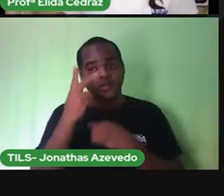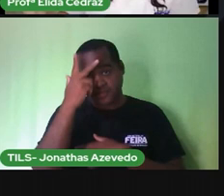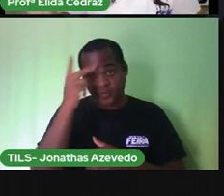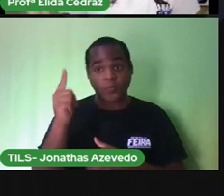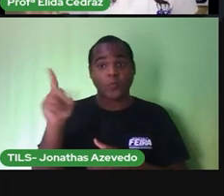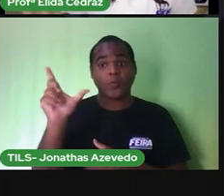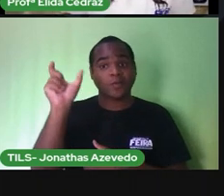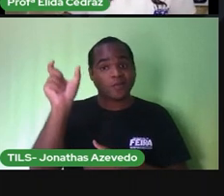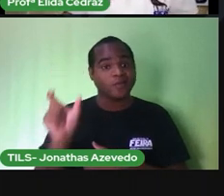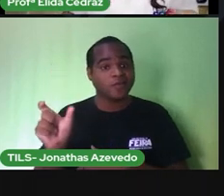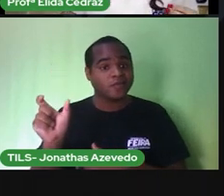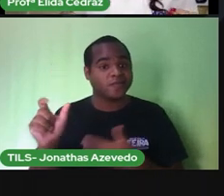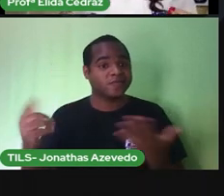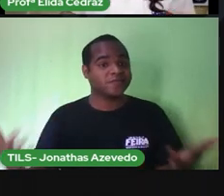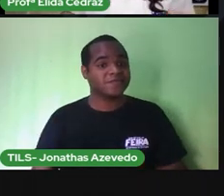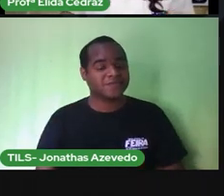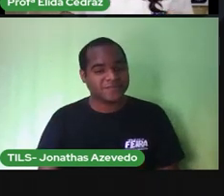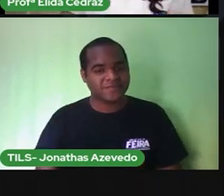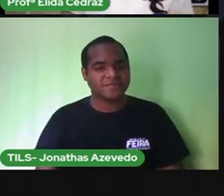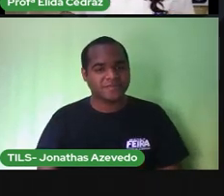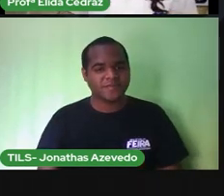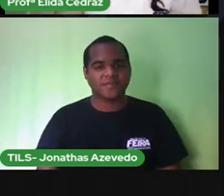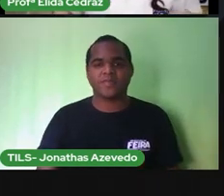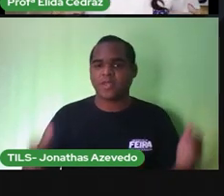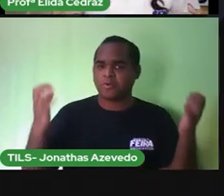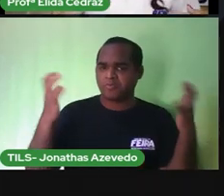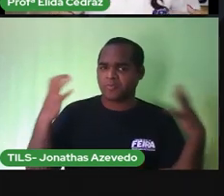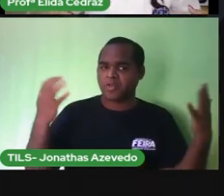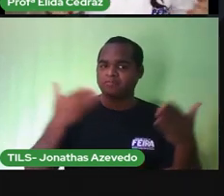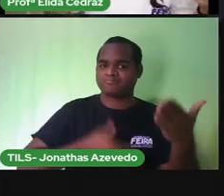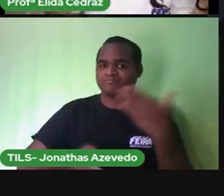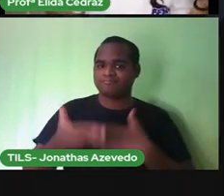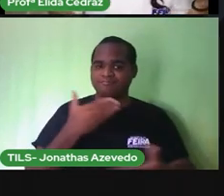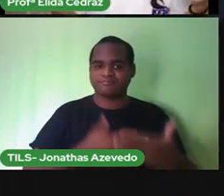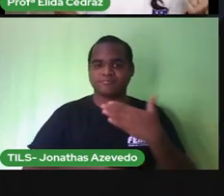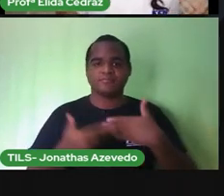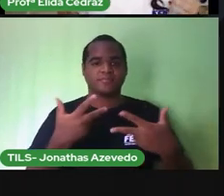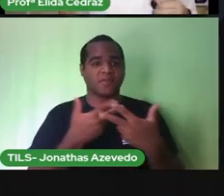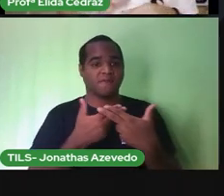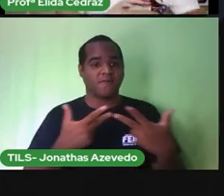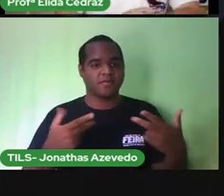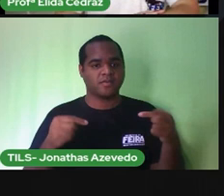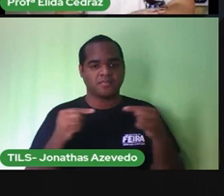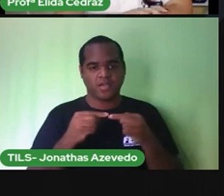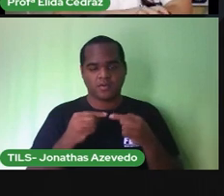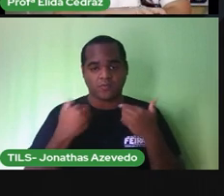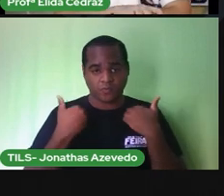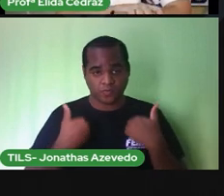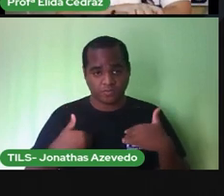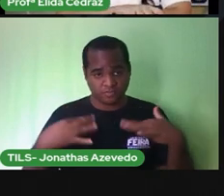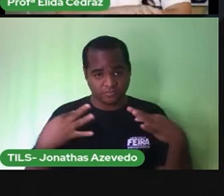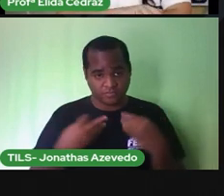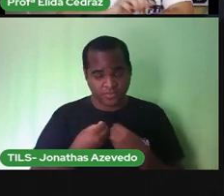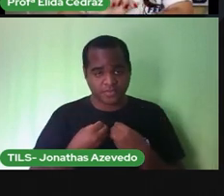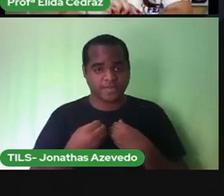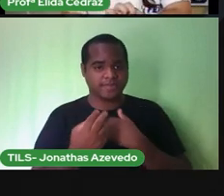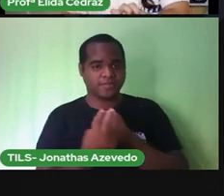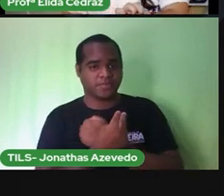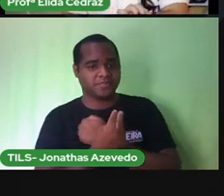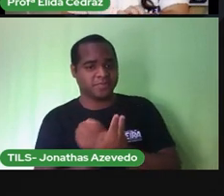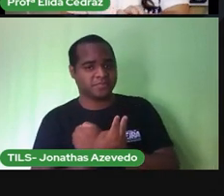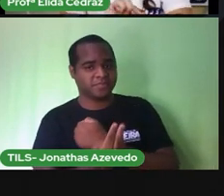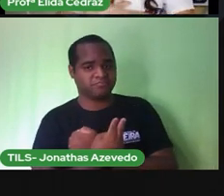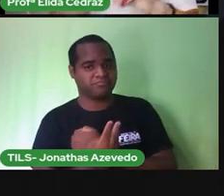menino? Isso. Tomar banho é cuidar de todo o corpo e principalmente da pele.